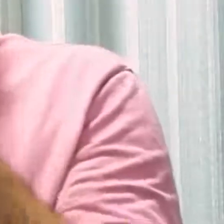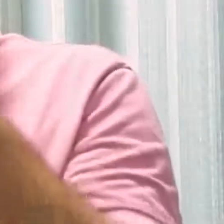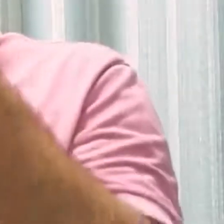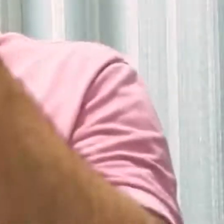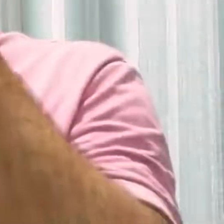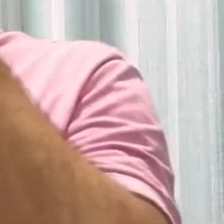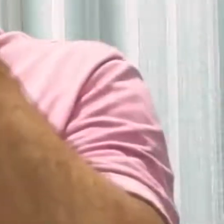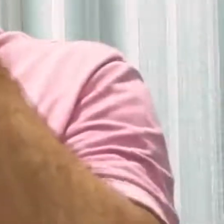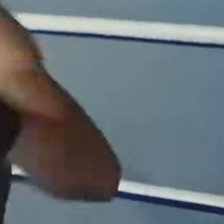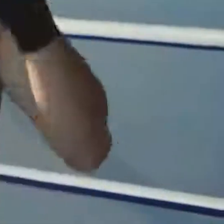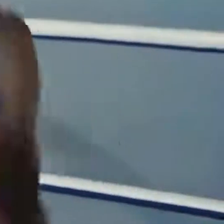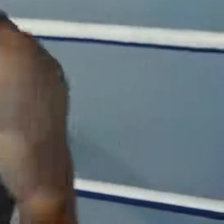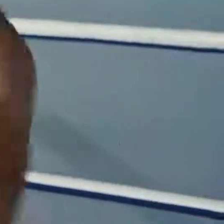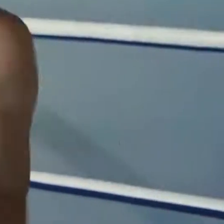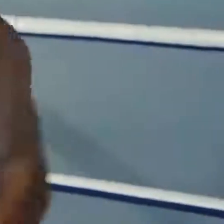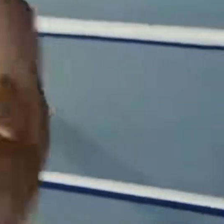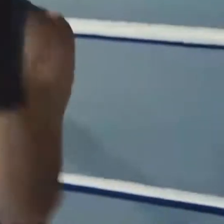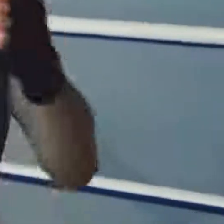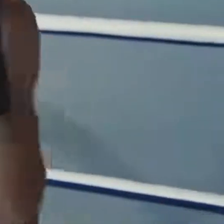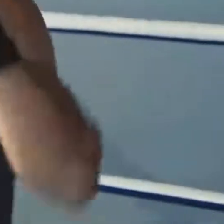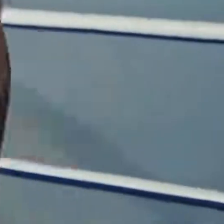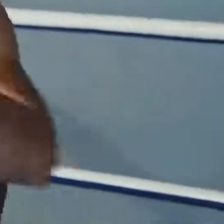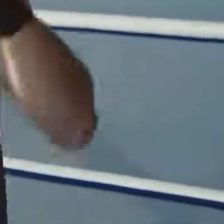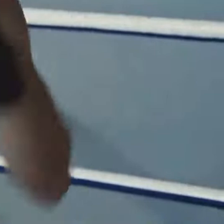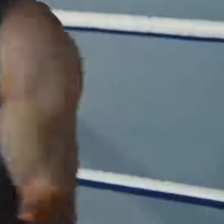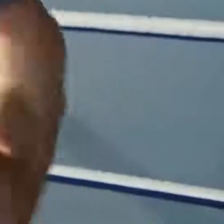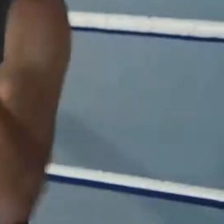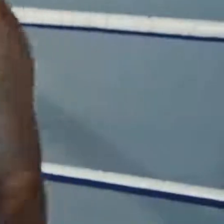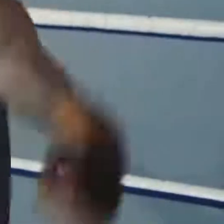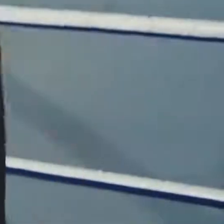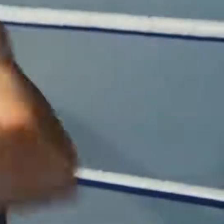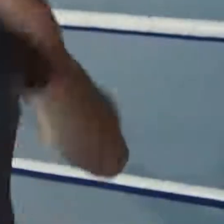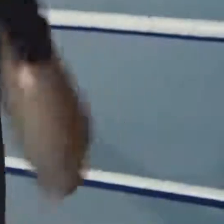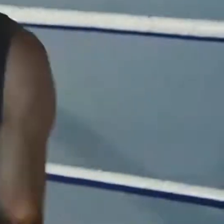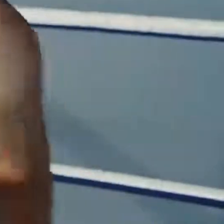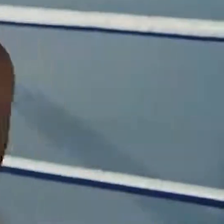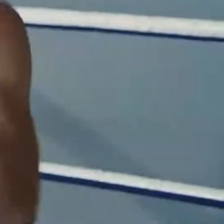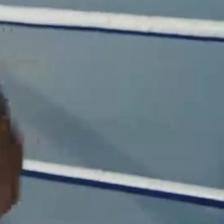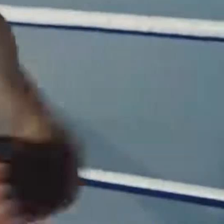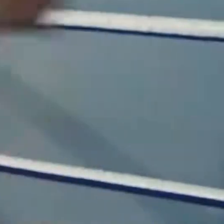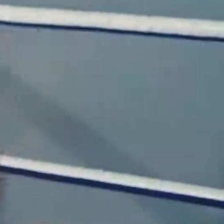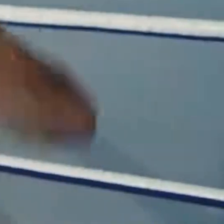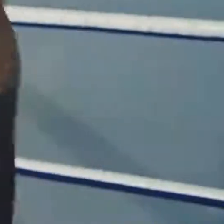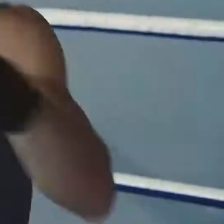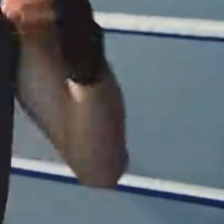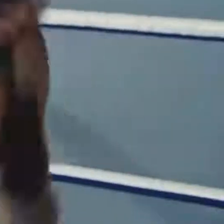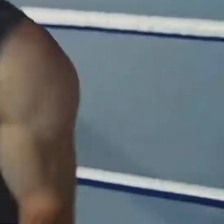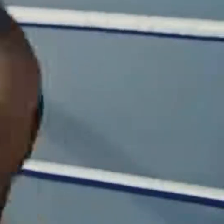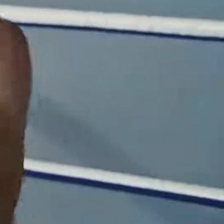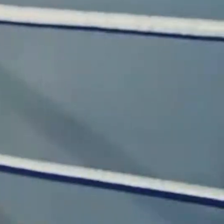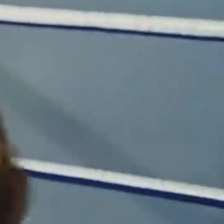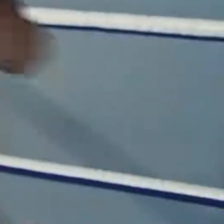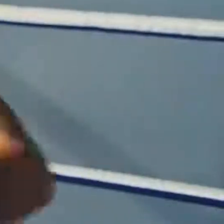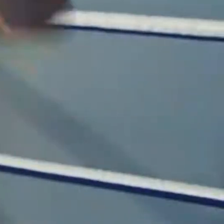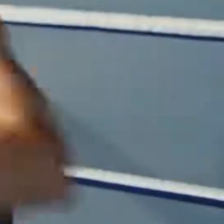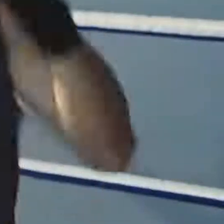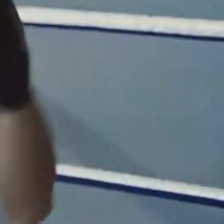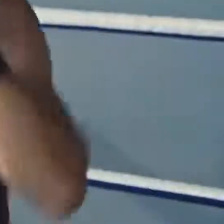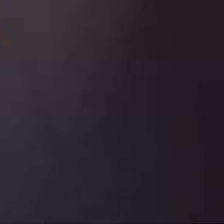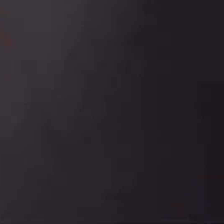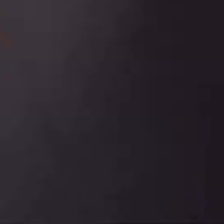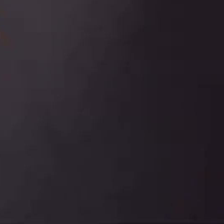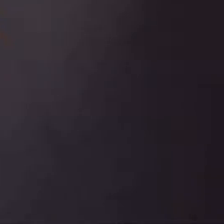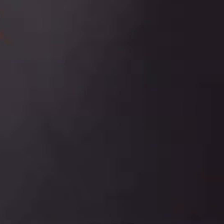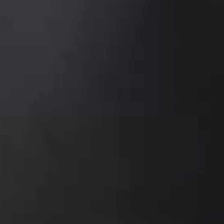150 quilos. E um dia eu estava dando aula, porque eu dou aula para o curso de Direito, eu tenho especialização em Tributário, Civil,